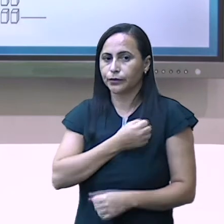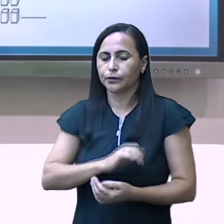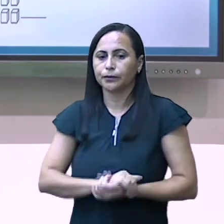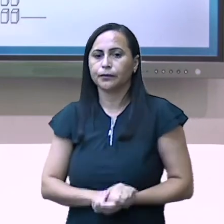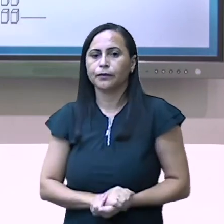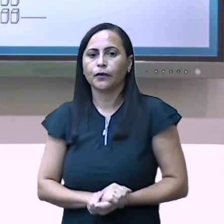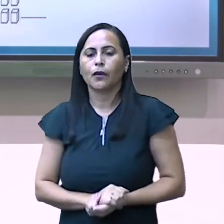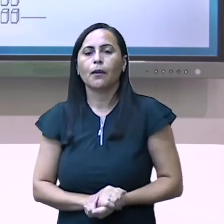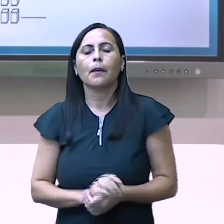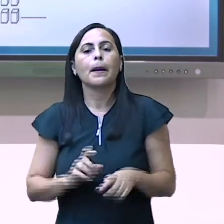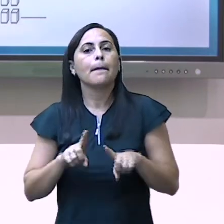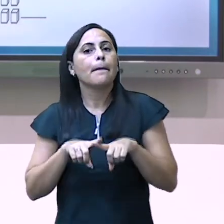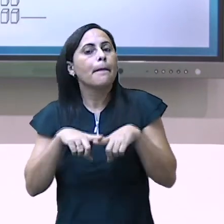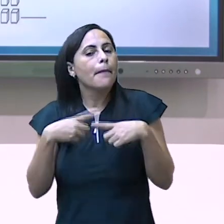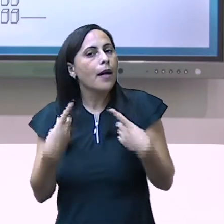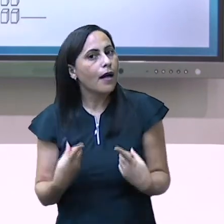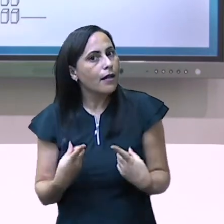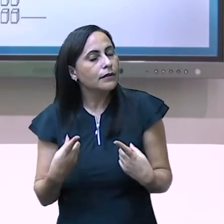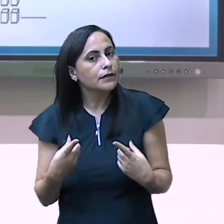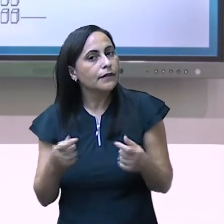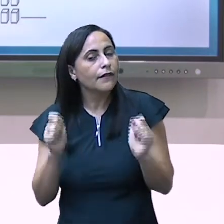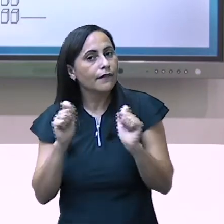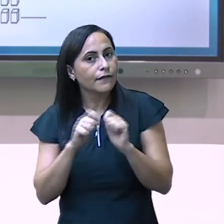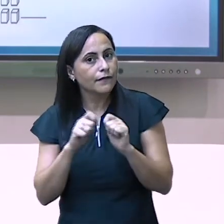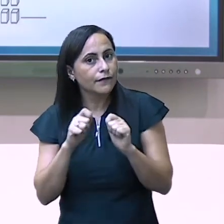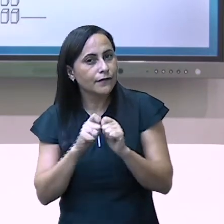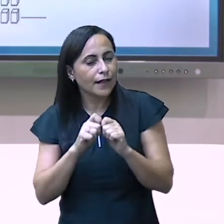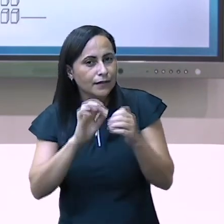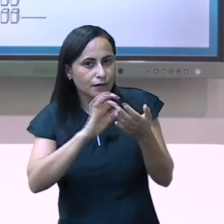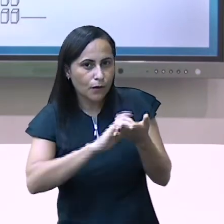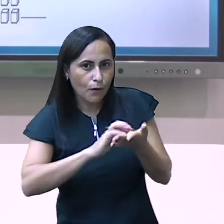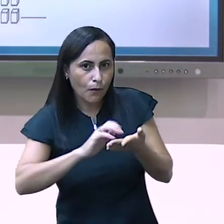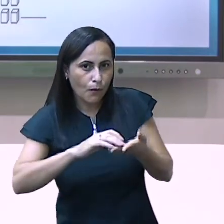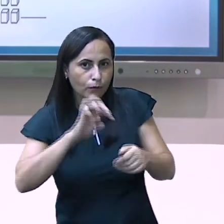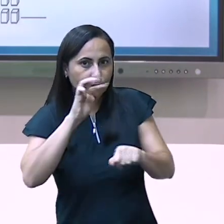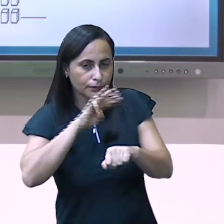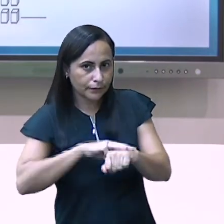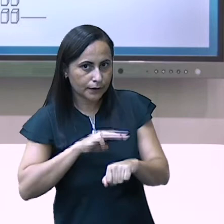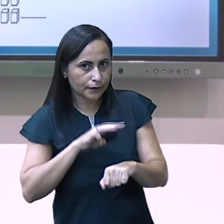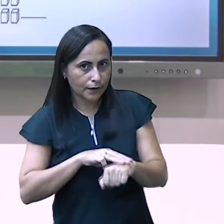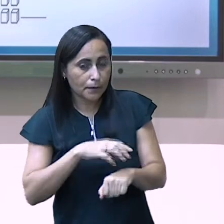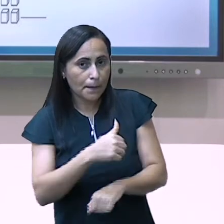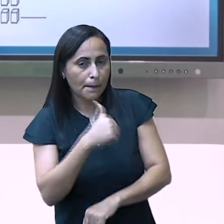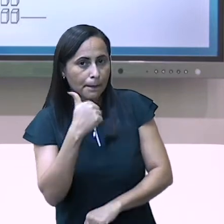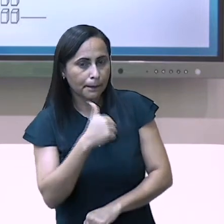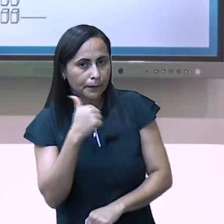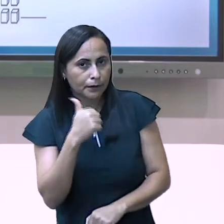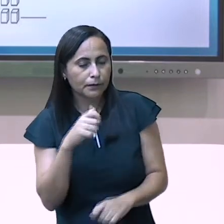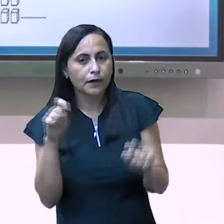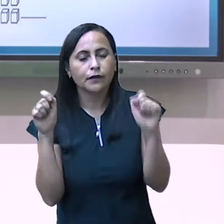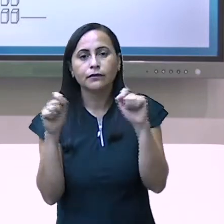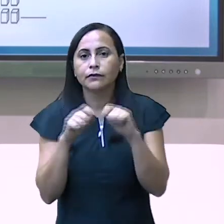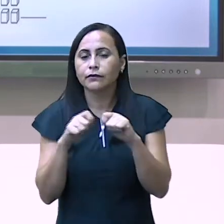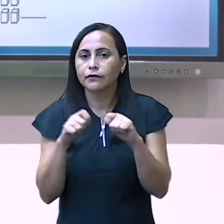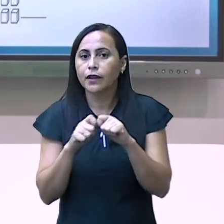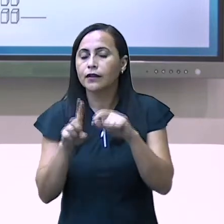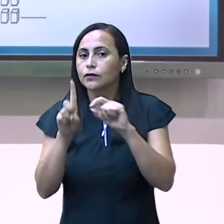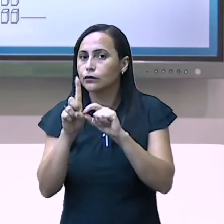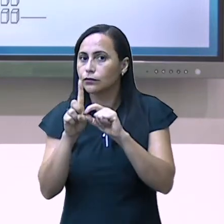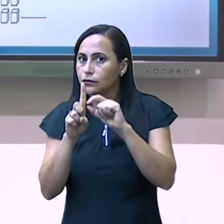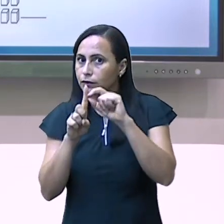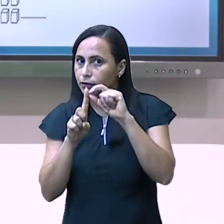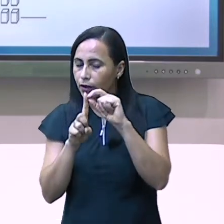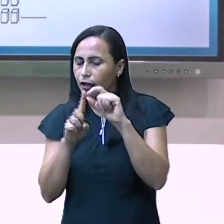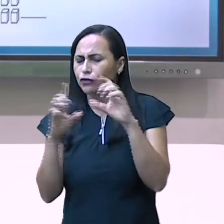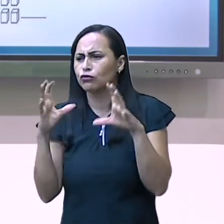quando eu vou realizar uma operação matemática, eu primeiro realizo a unidade, né?